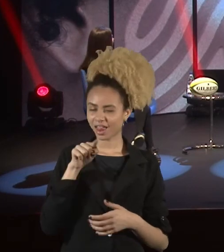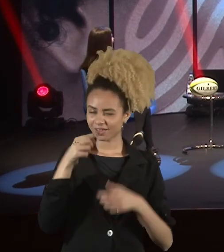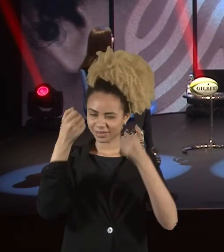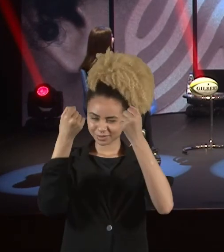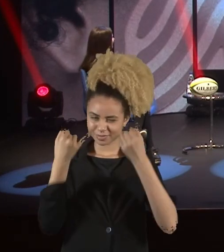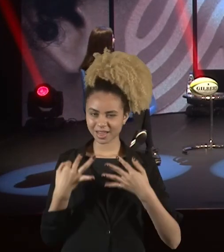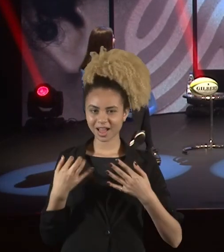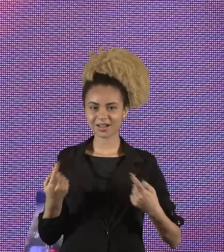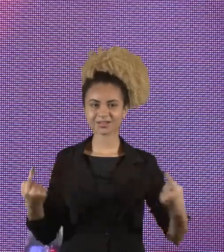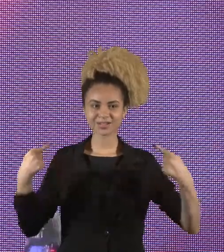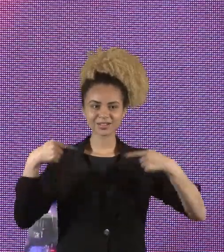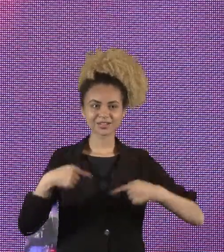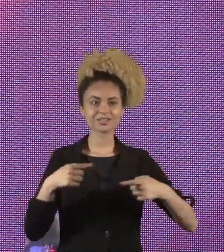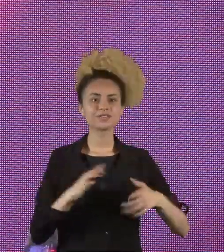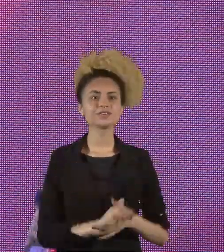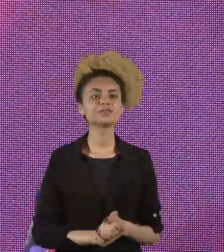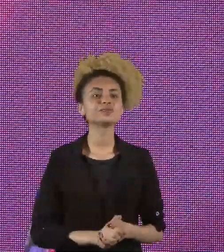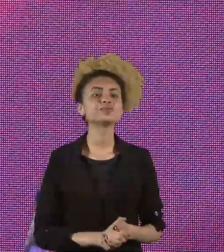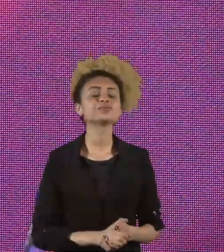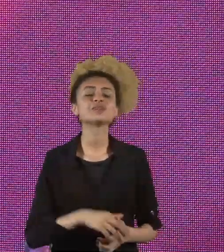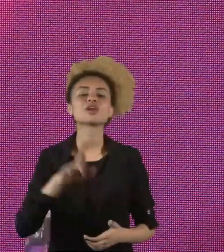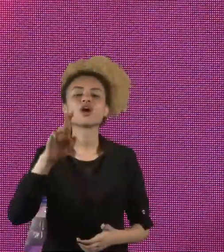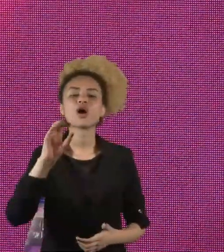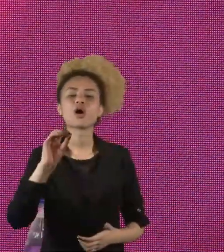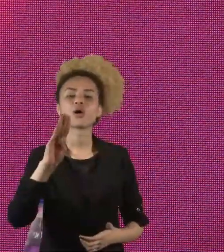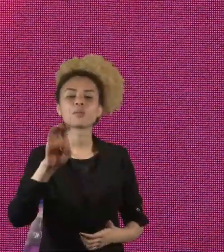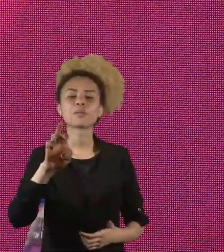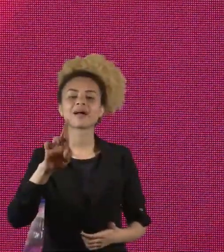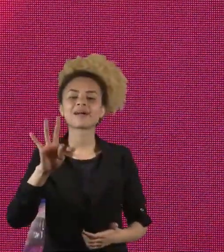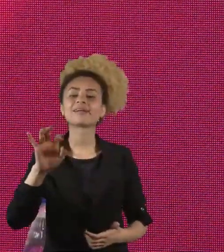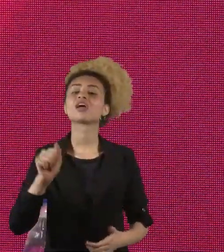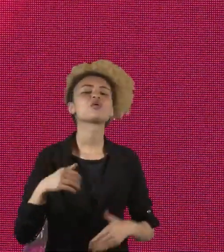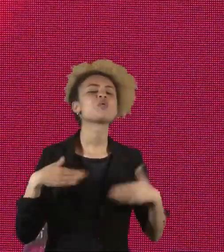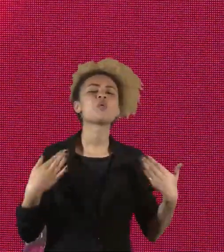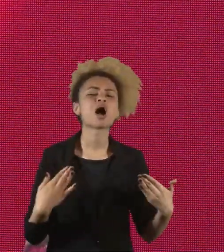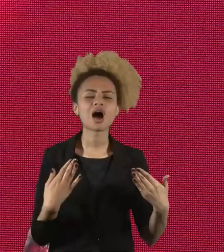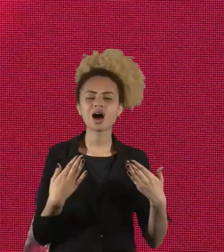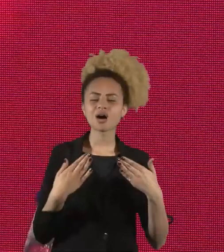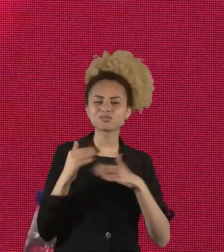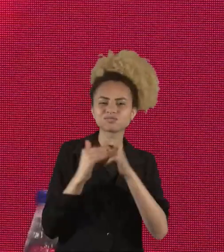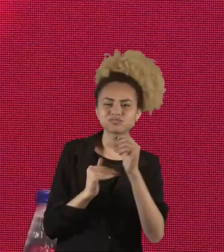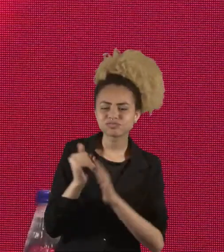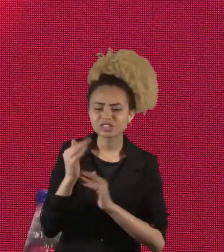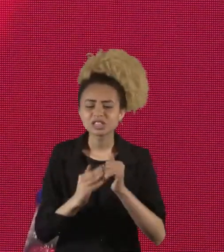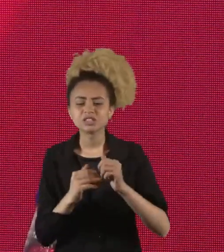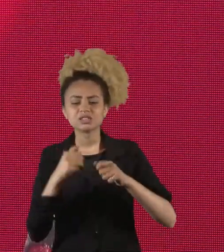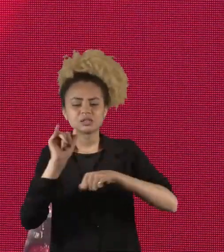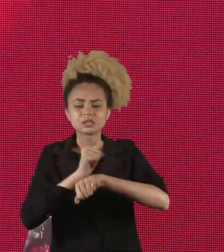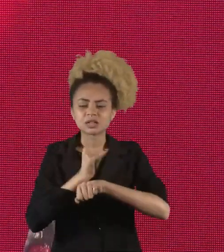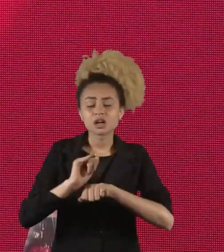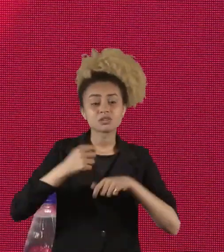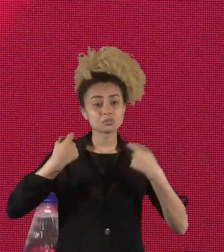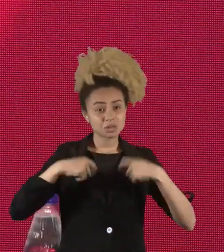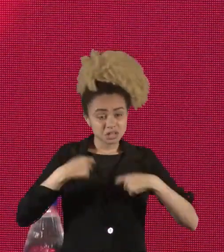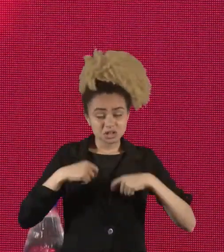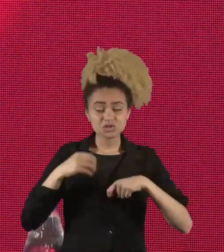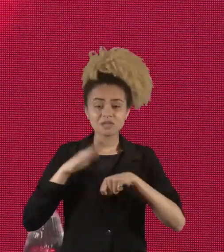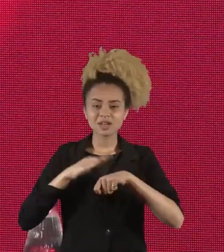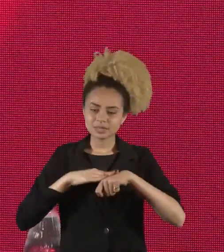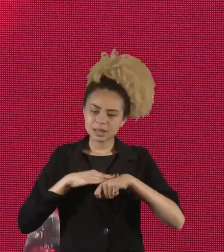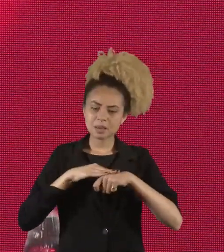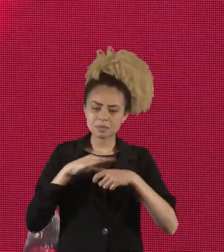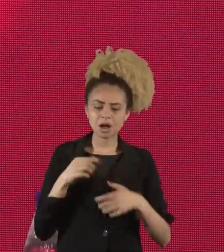dela. Roberta, que habilidades você precisou desenvolver para construir a sua autoridade e ser